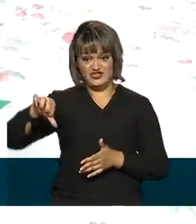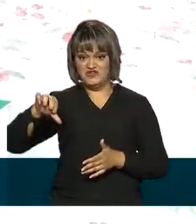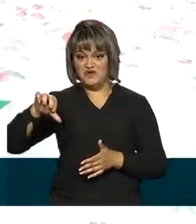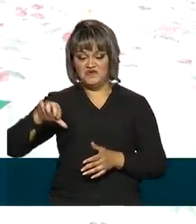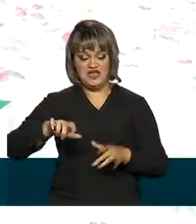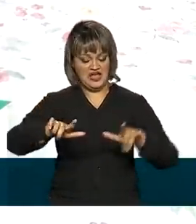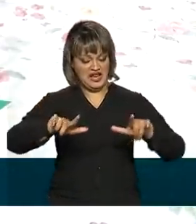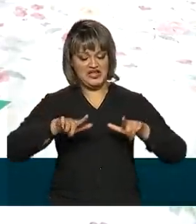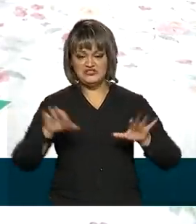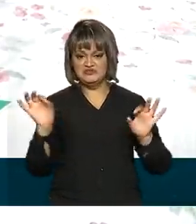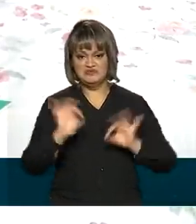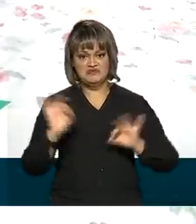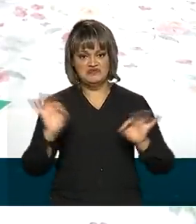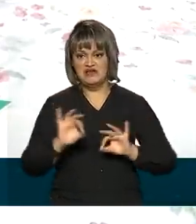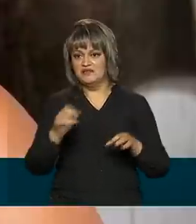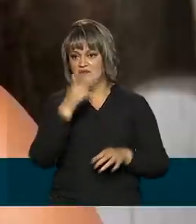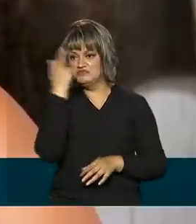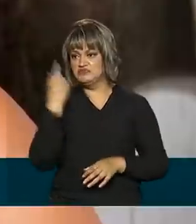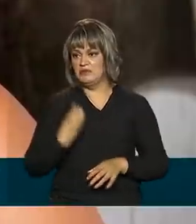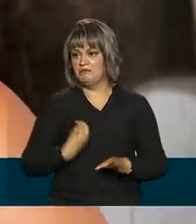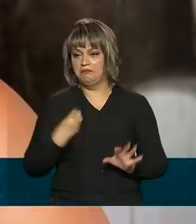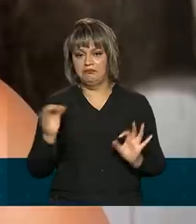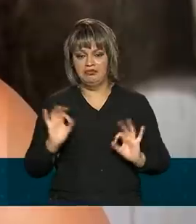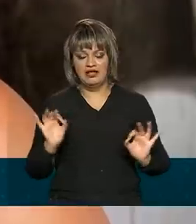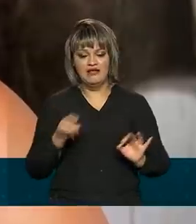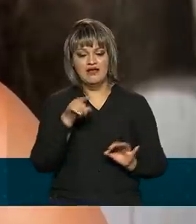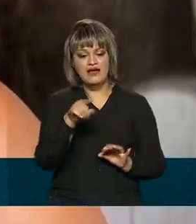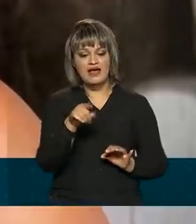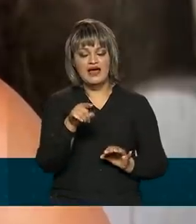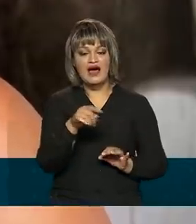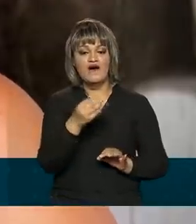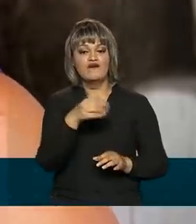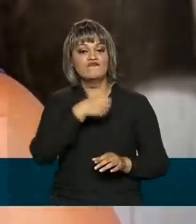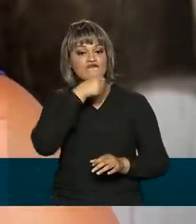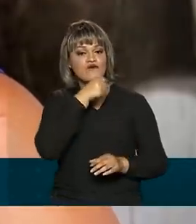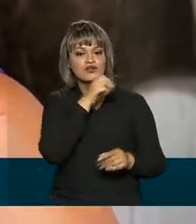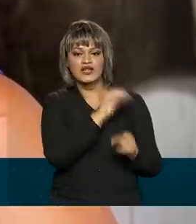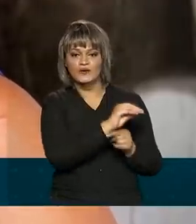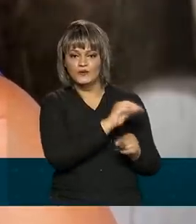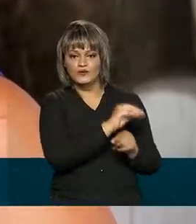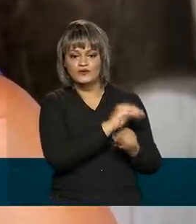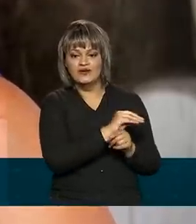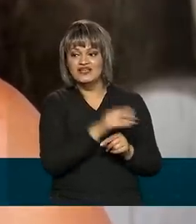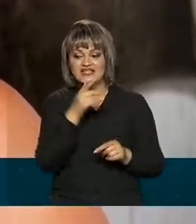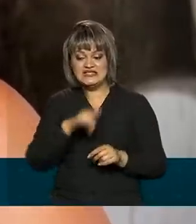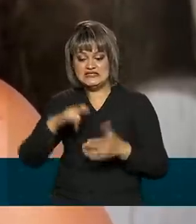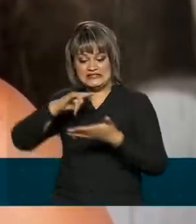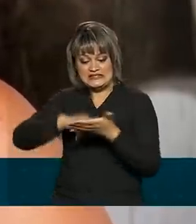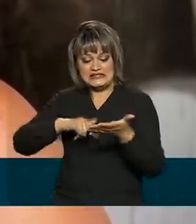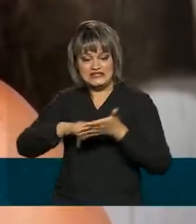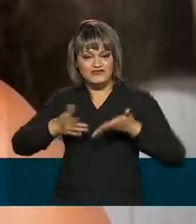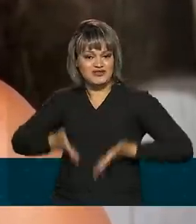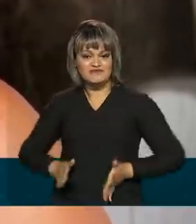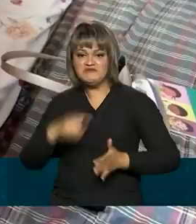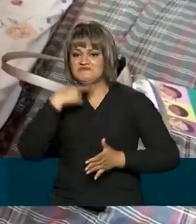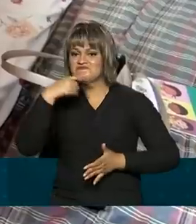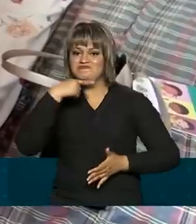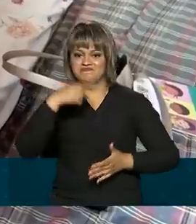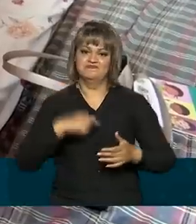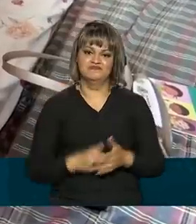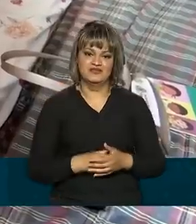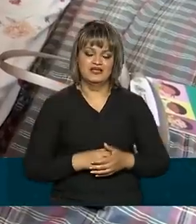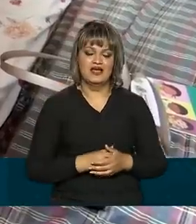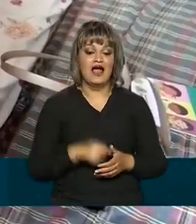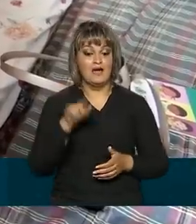existia para as autoridades públicas. Ela foi criada pela avó, que não conseguiu fazer a certidão de nascimento da neta.